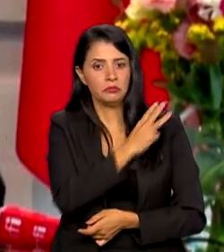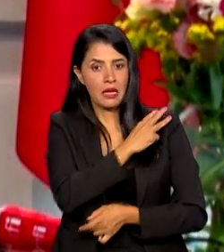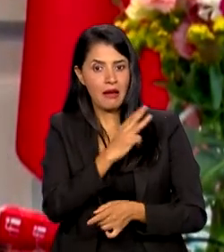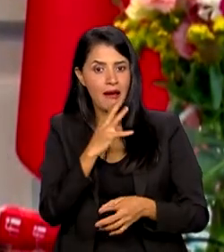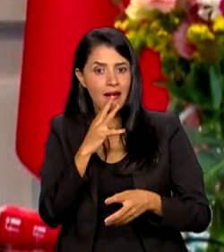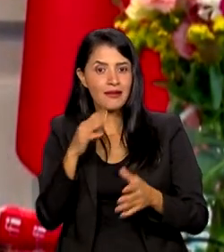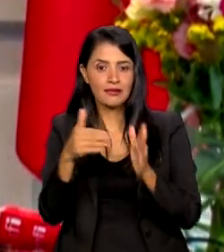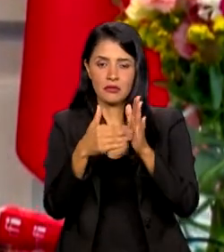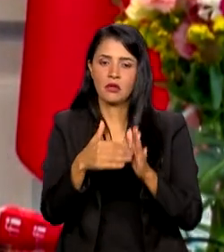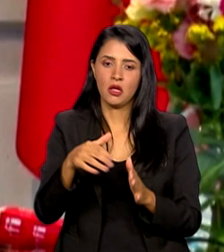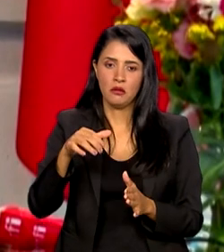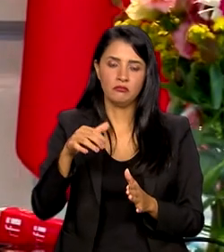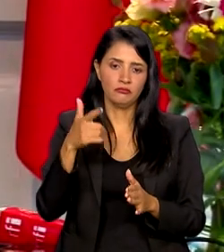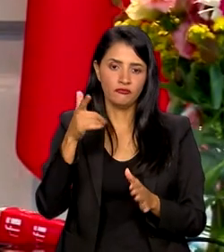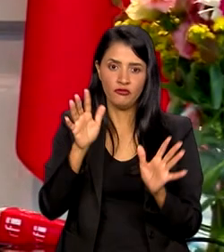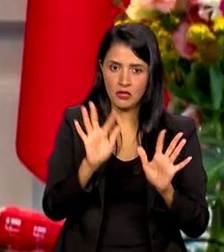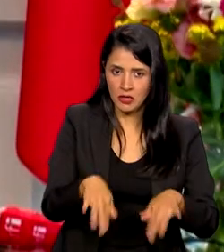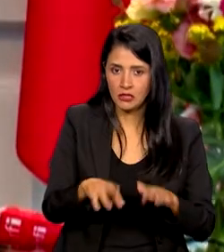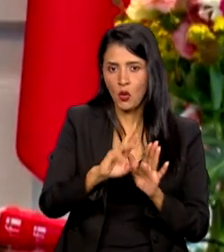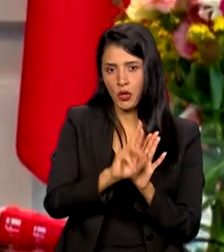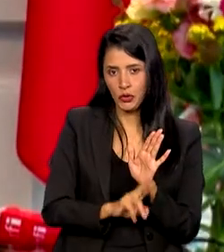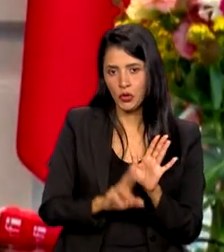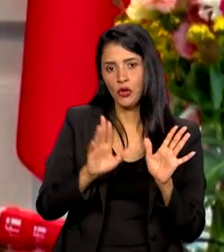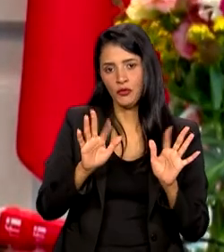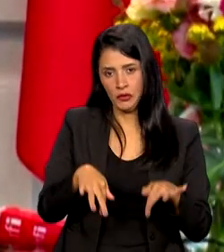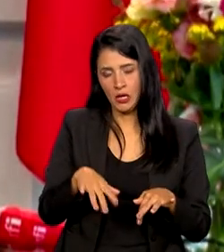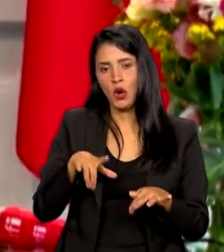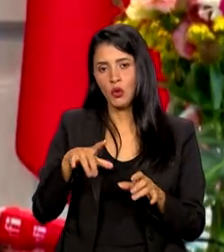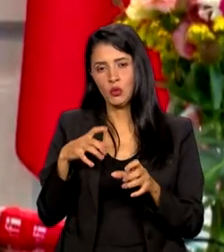90 dias para concluir o relatório final.